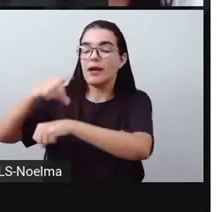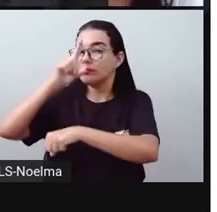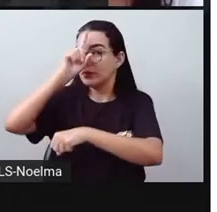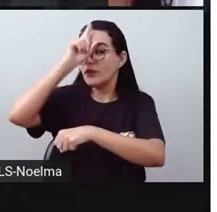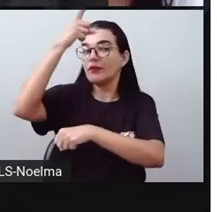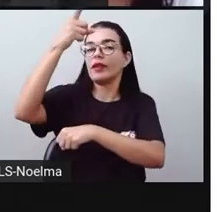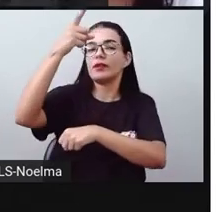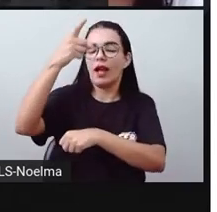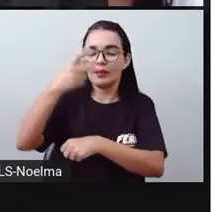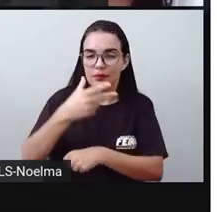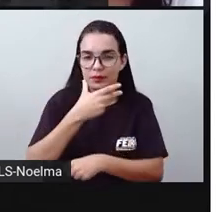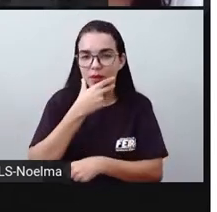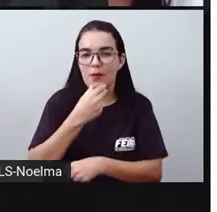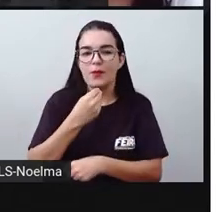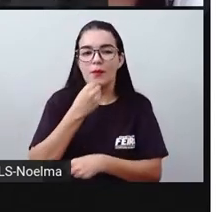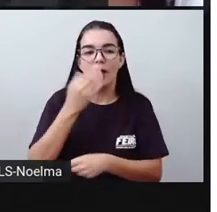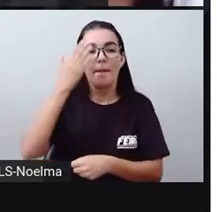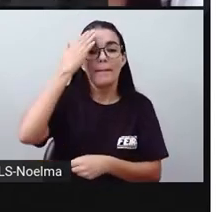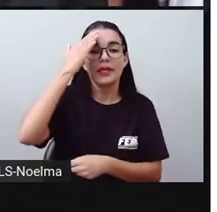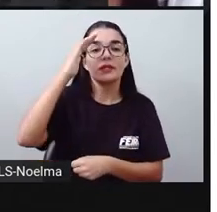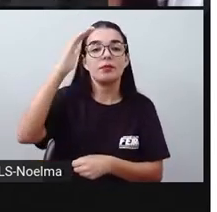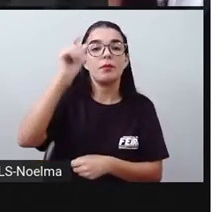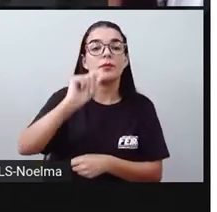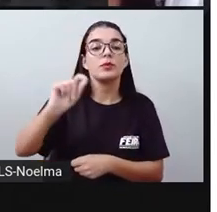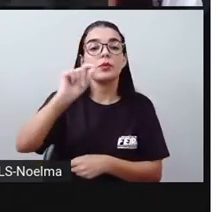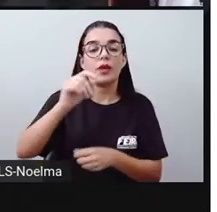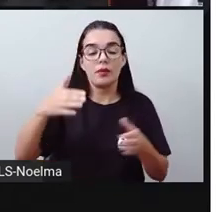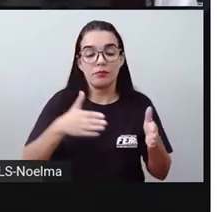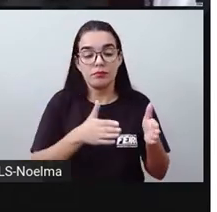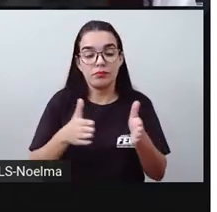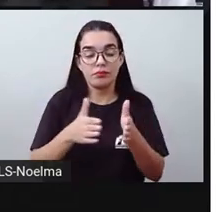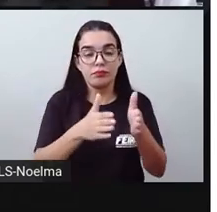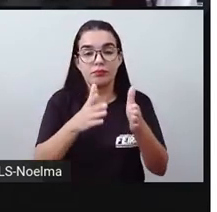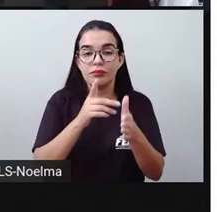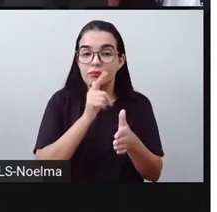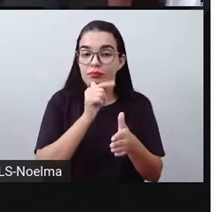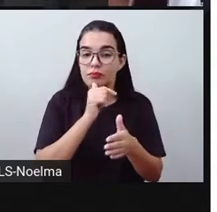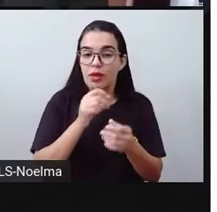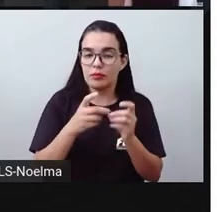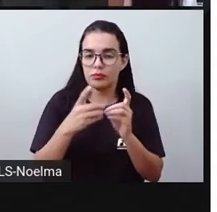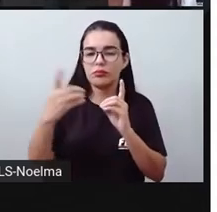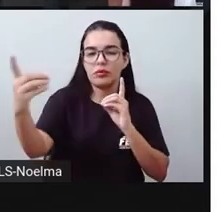produzidos, principalmente para percorrer distâncias maiores.